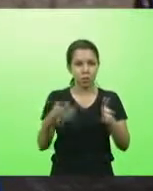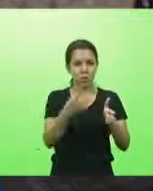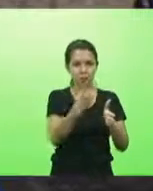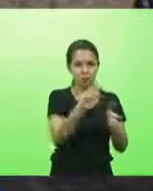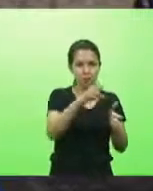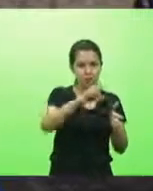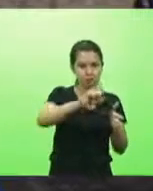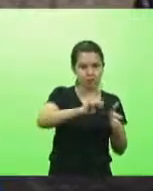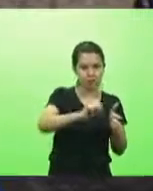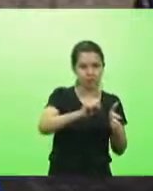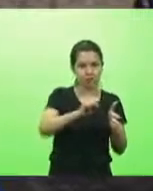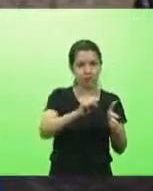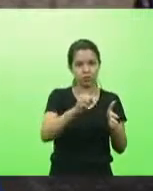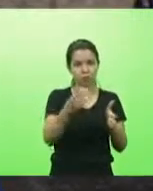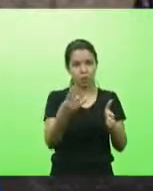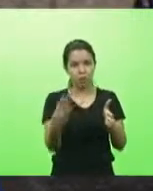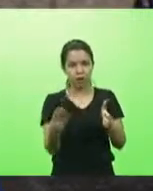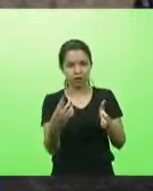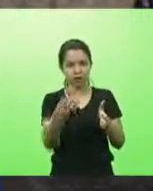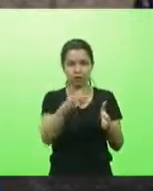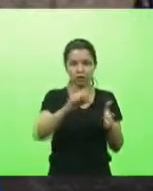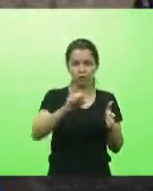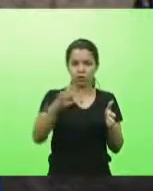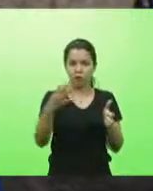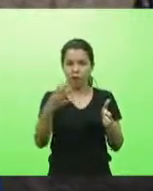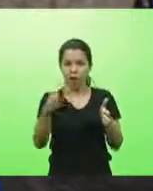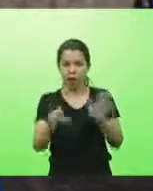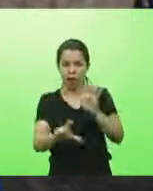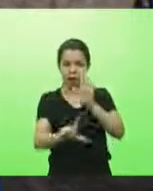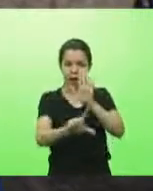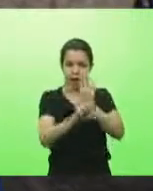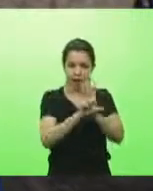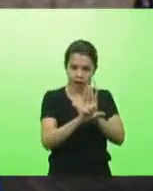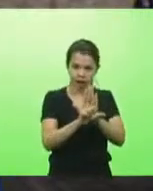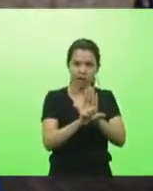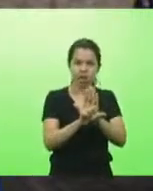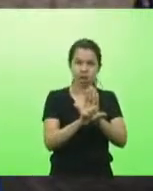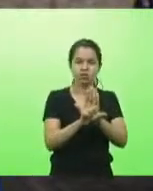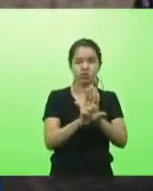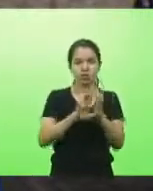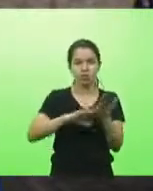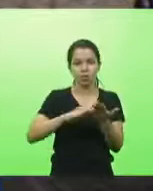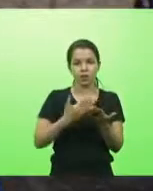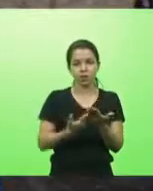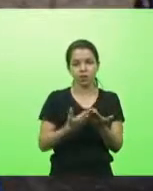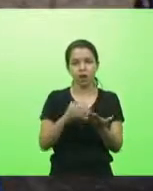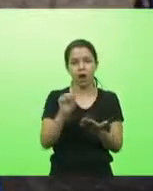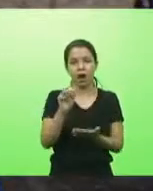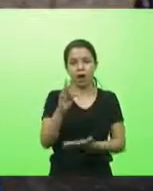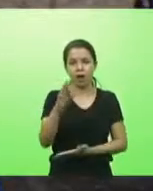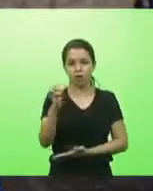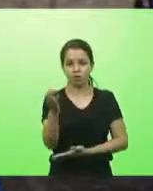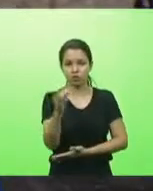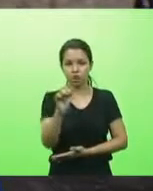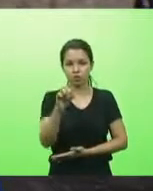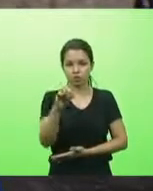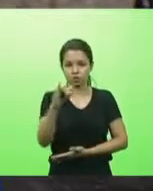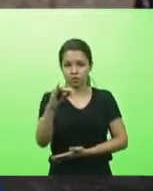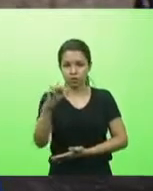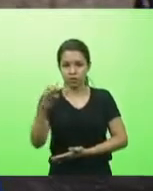1840 com a lei de interpretação do ato adicional enfim o golpe e tudo que